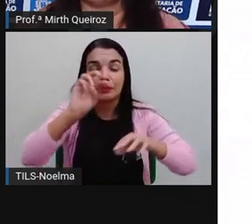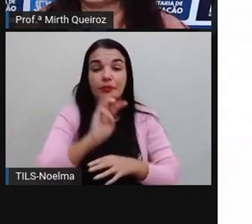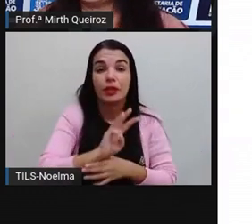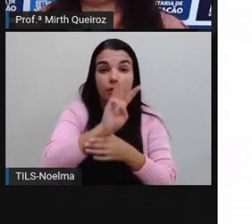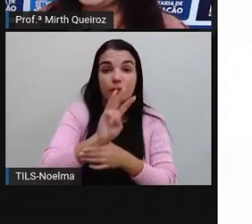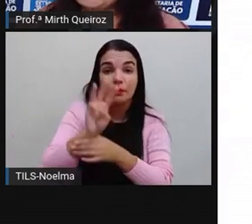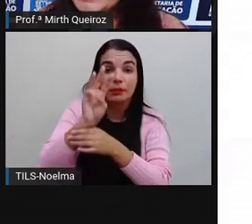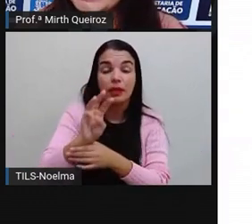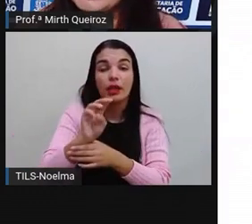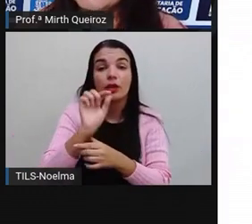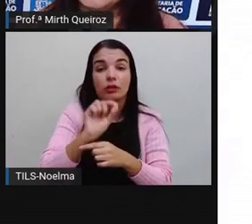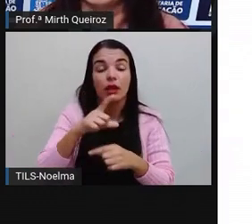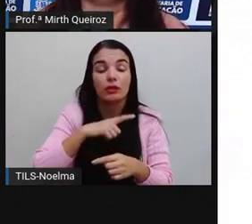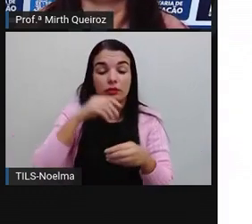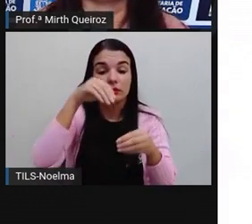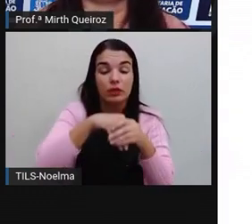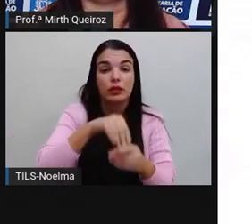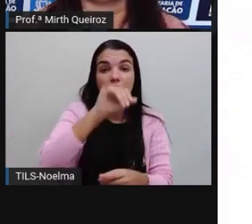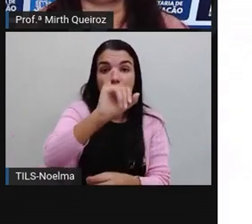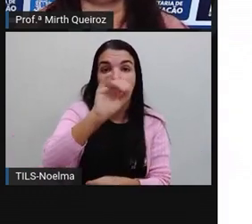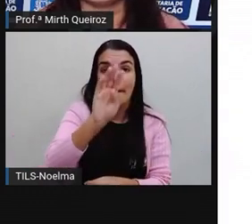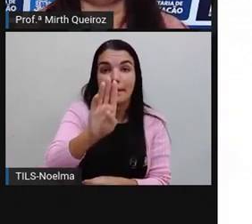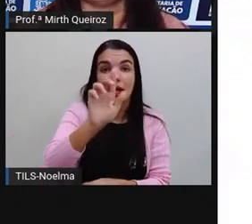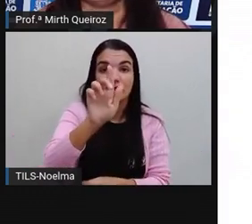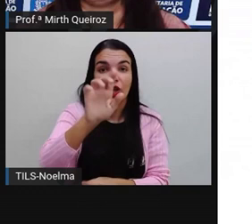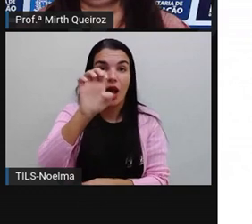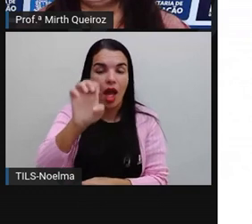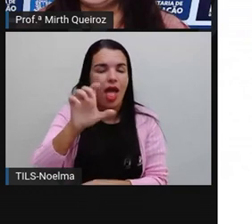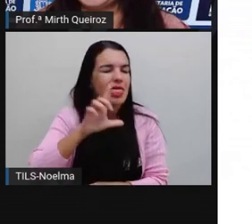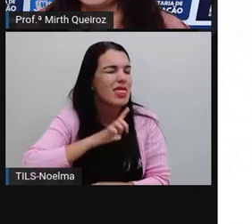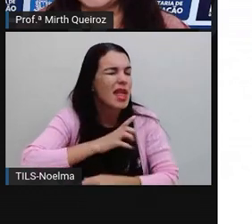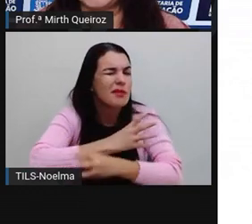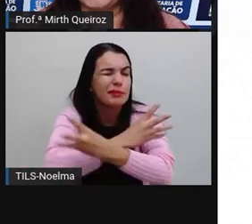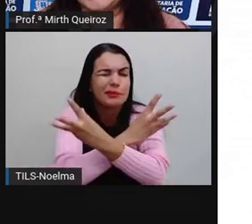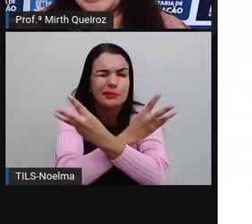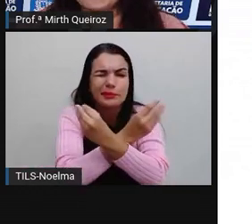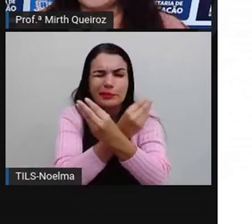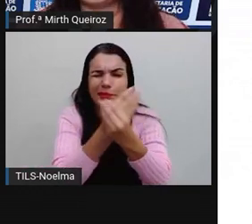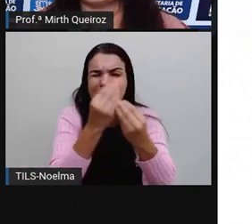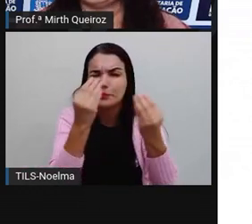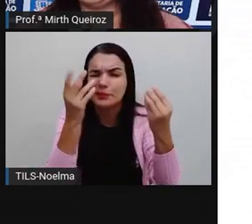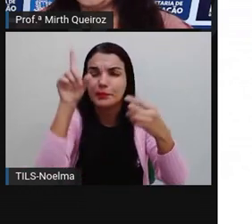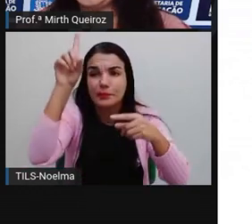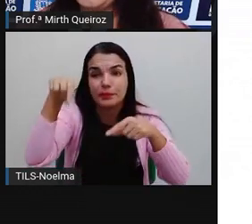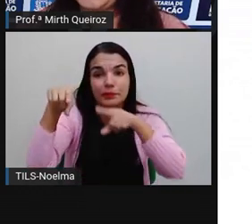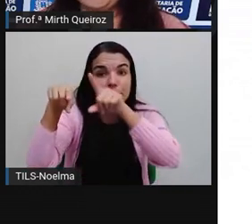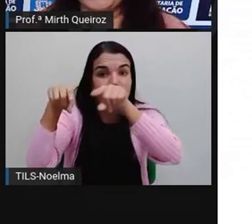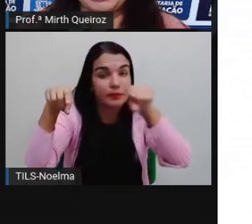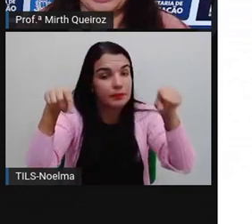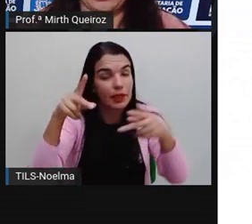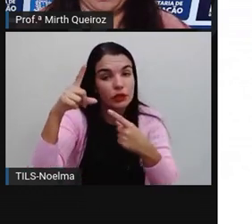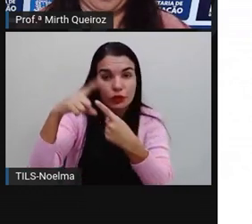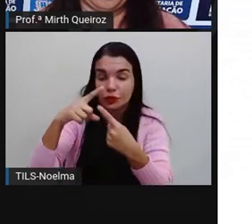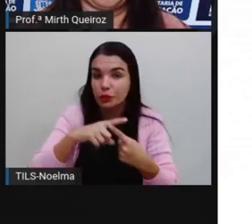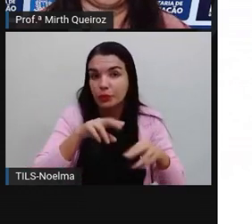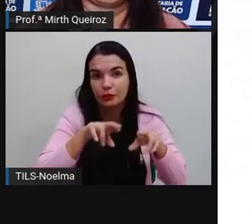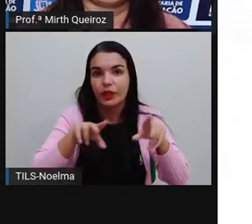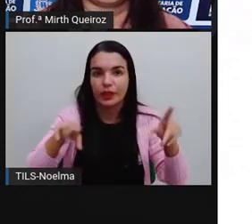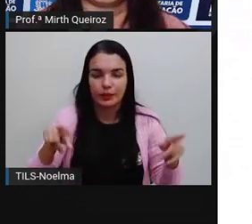que é um instituto de pesquisa, vocês podem encontrar aí inúmeros gráficos de diversos tipos, certo?